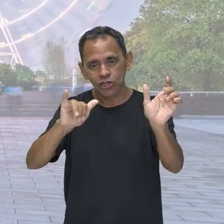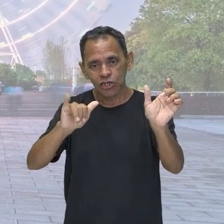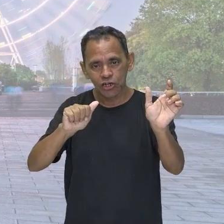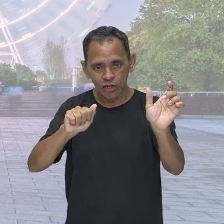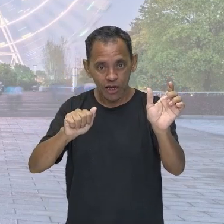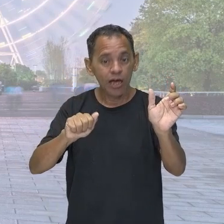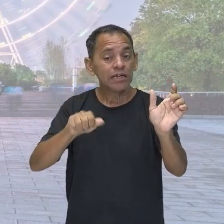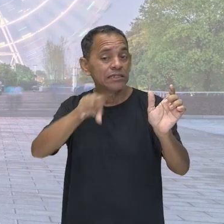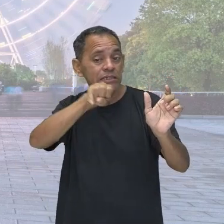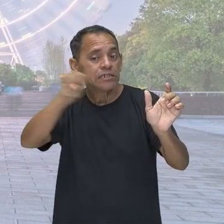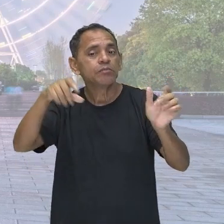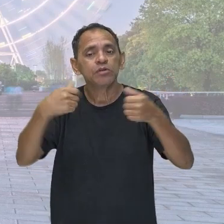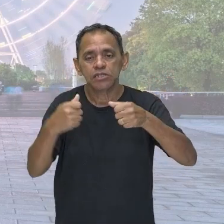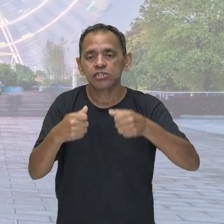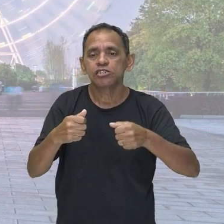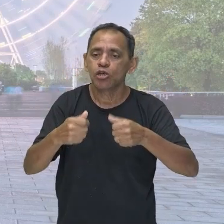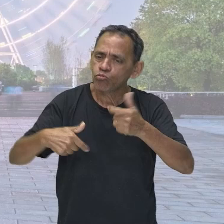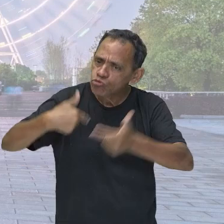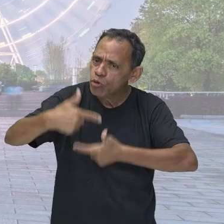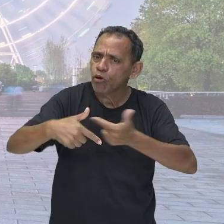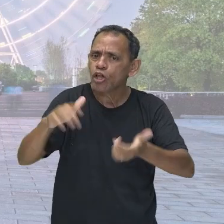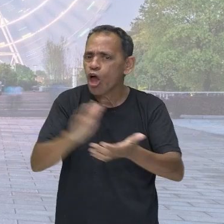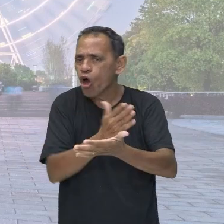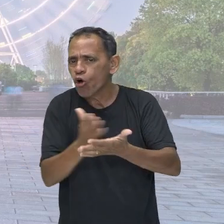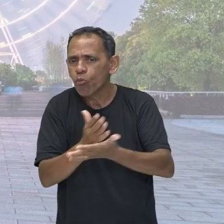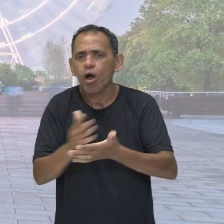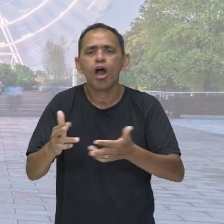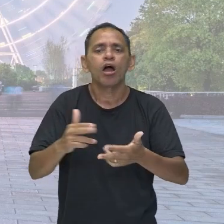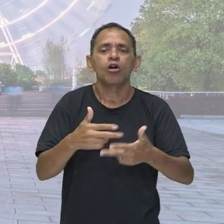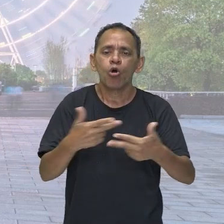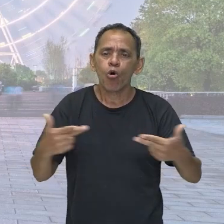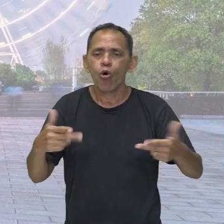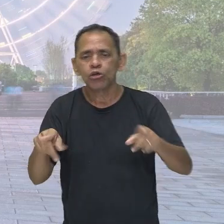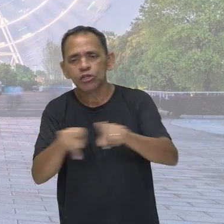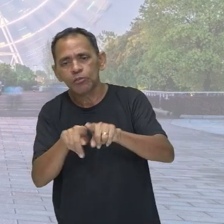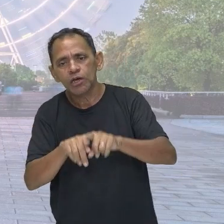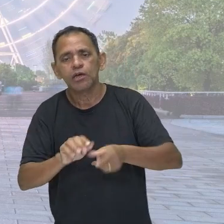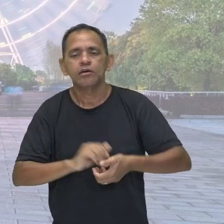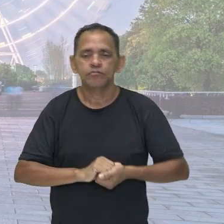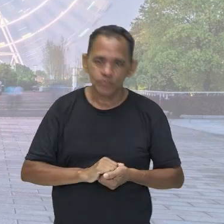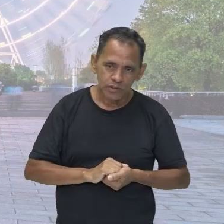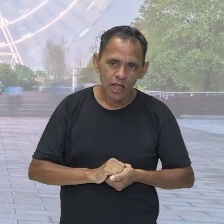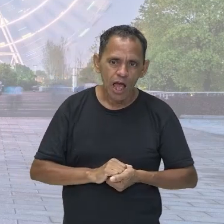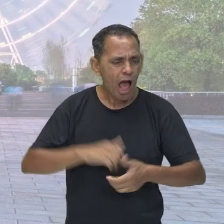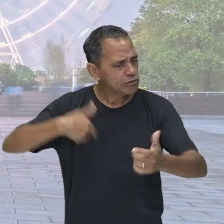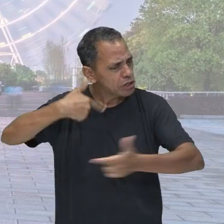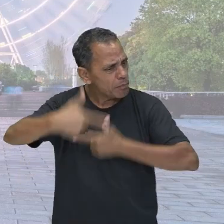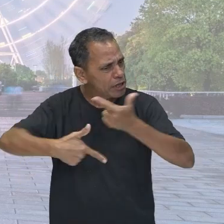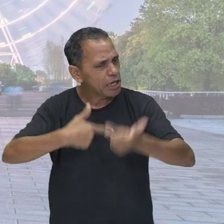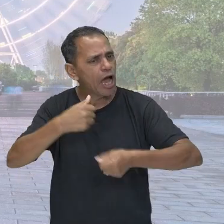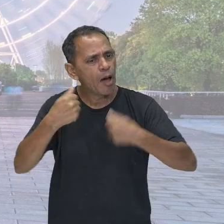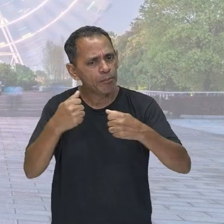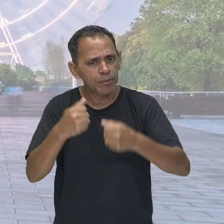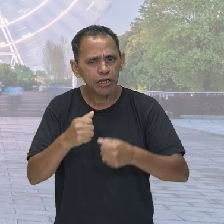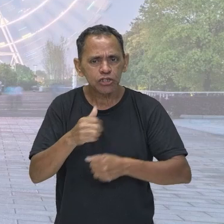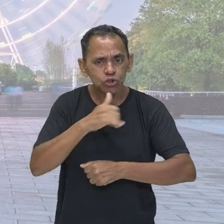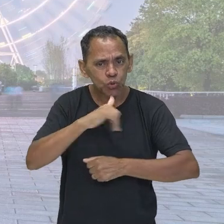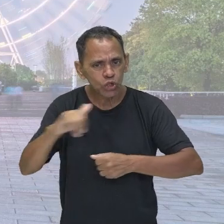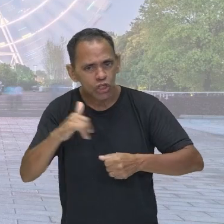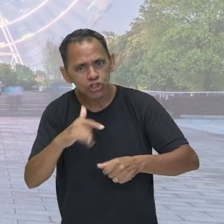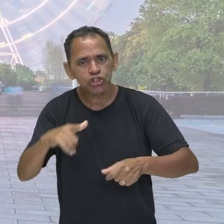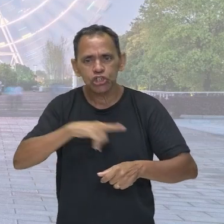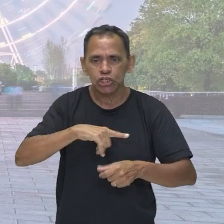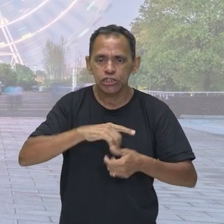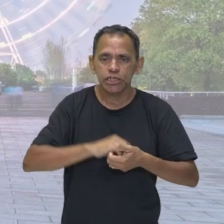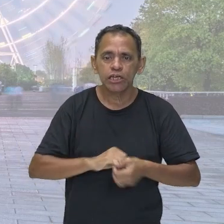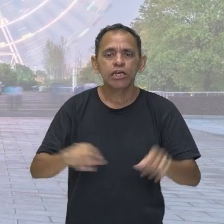Ah, eu estou sem energia para fazer isso. Ah, eu vou me alimentar para ter mais energia para conseguir fazer uma certa ação. E aí é exatamente